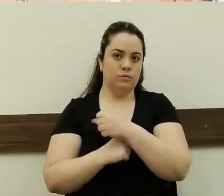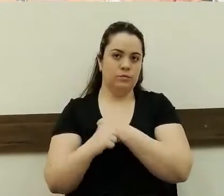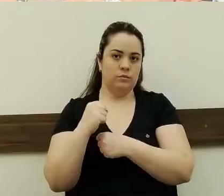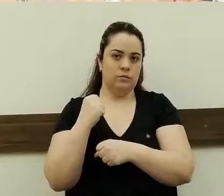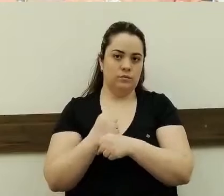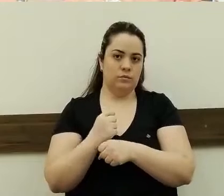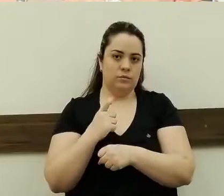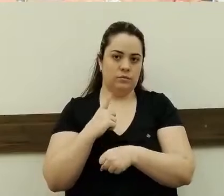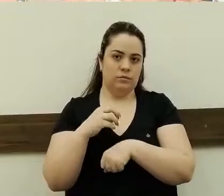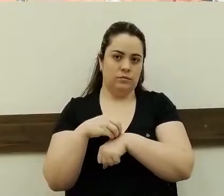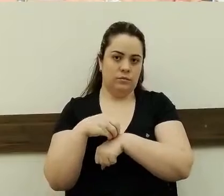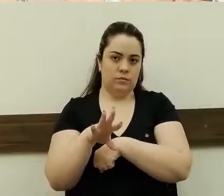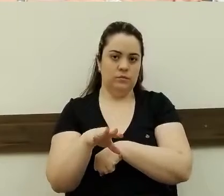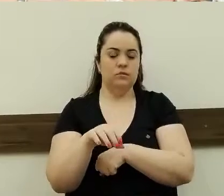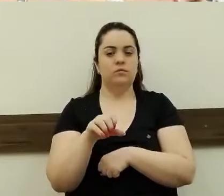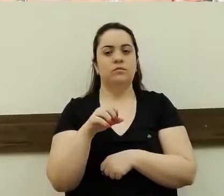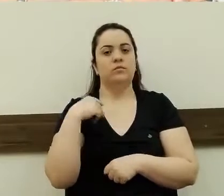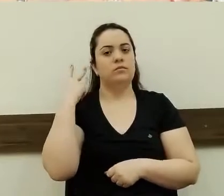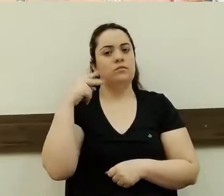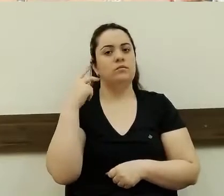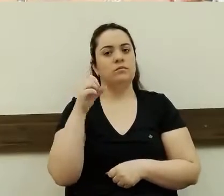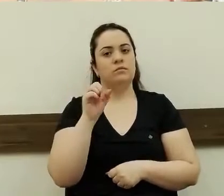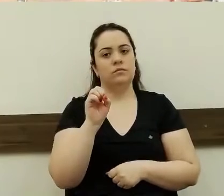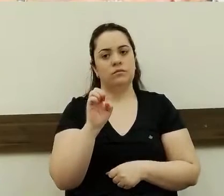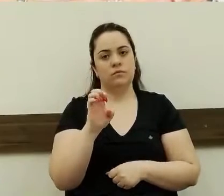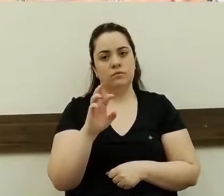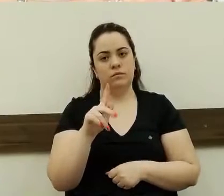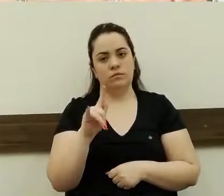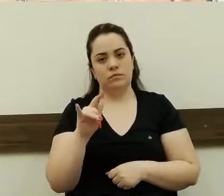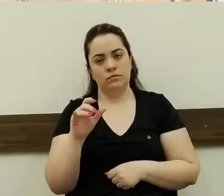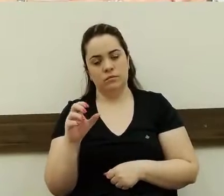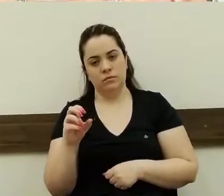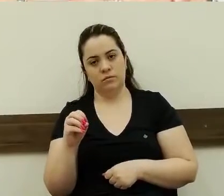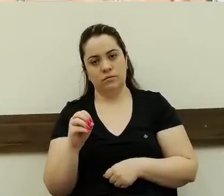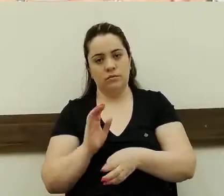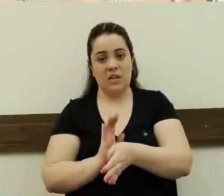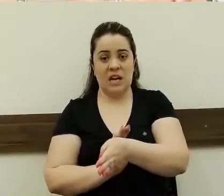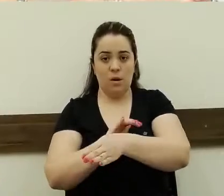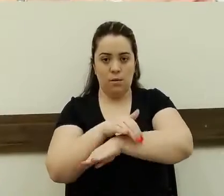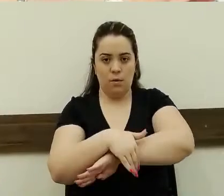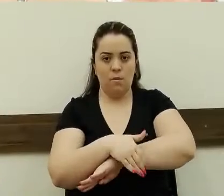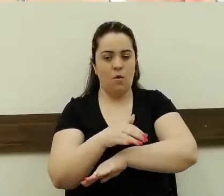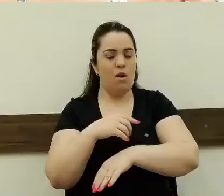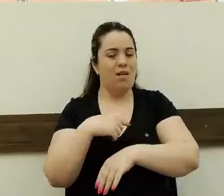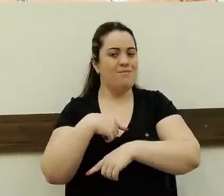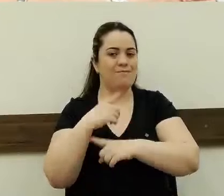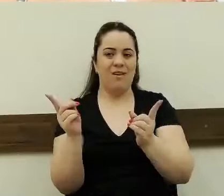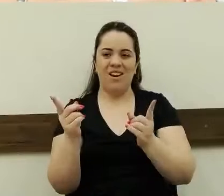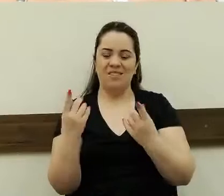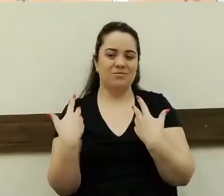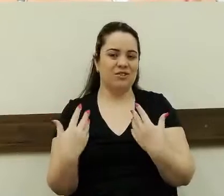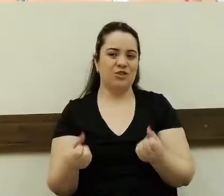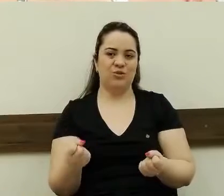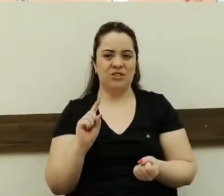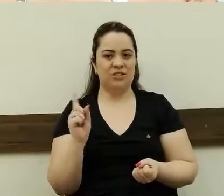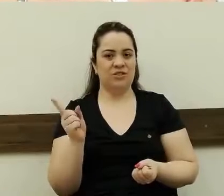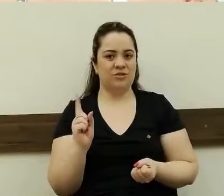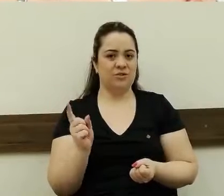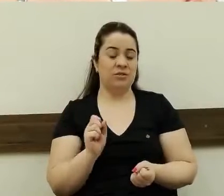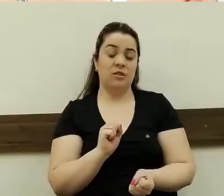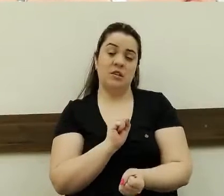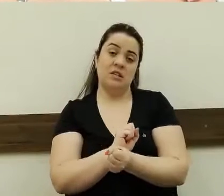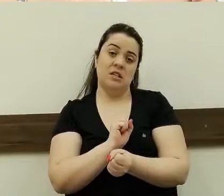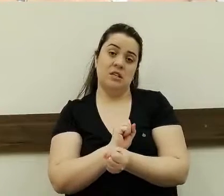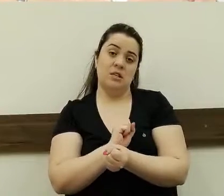indicação do vereador Serginho da Vila Alta também pedindo quebra-mola naquela rua e não foi atendido. E esperamos que agora